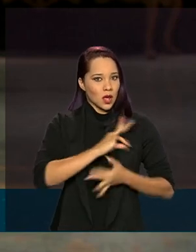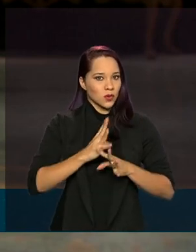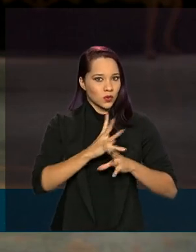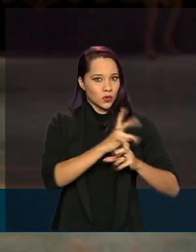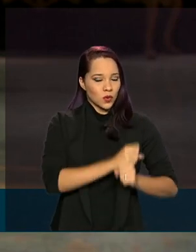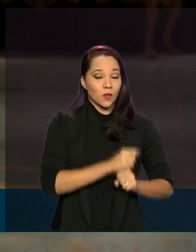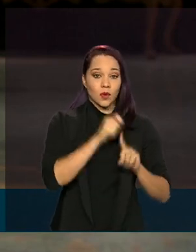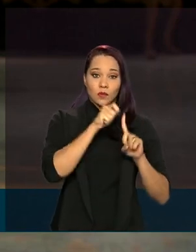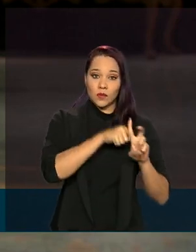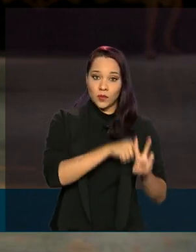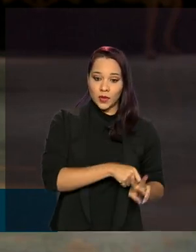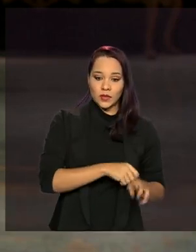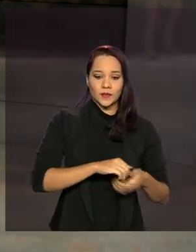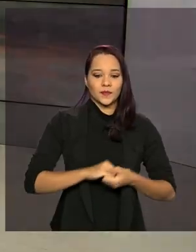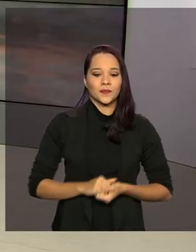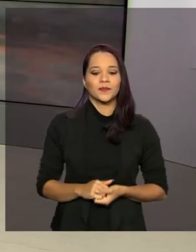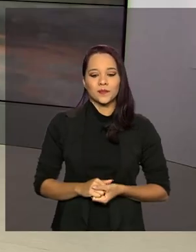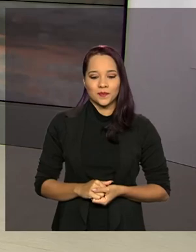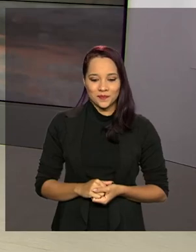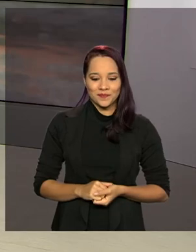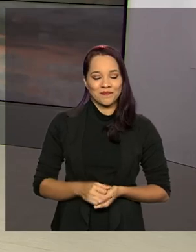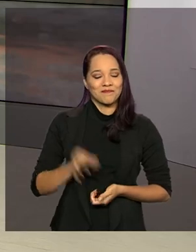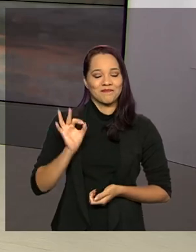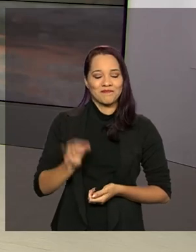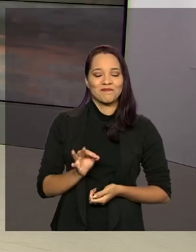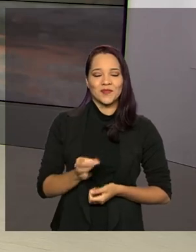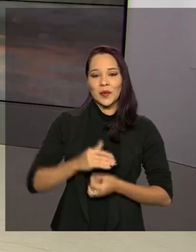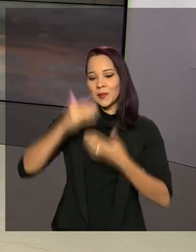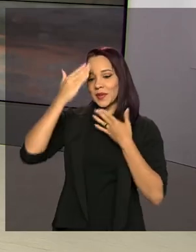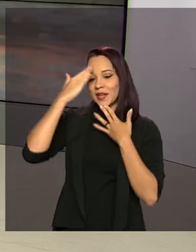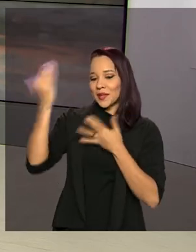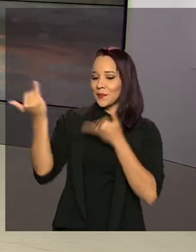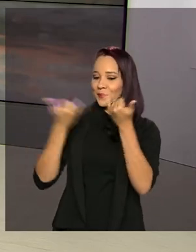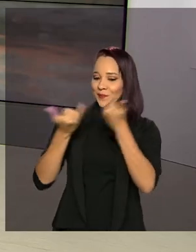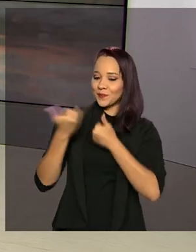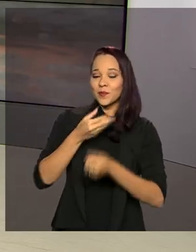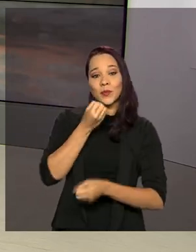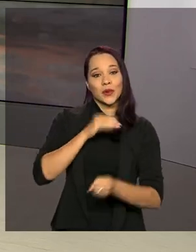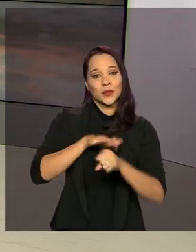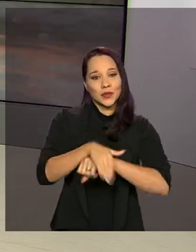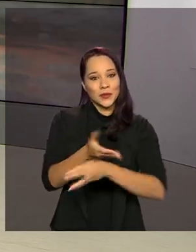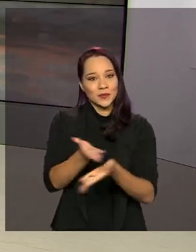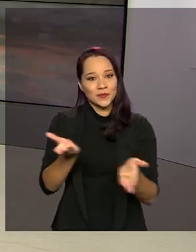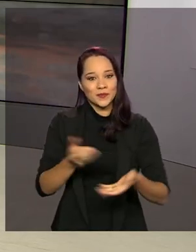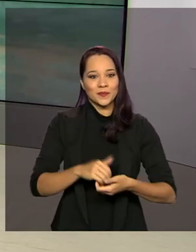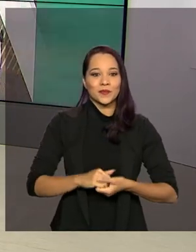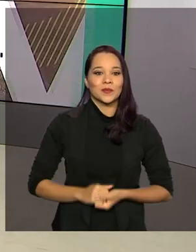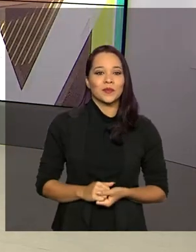por mês. Roberto. Tá ótimo, Dani. Obrigado pelas informações e boa noite para você, viu?